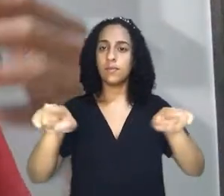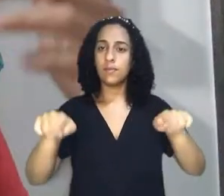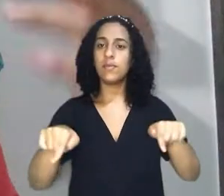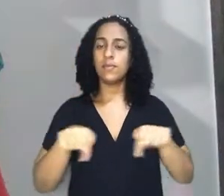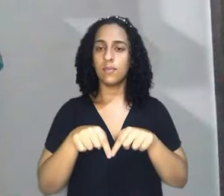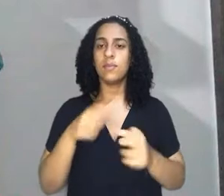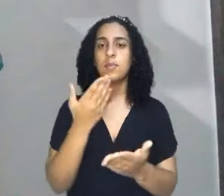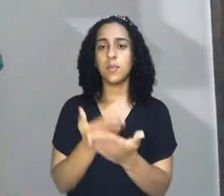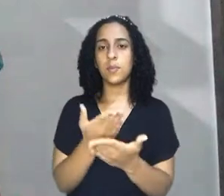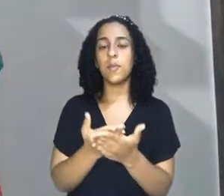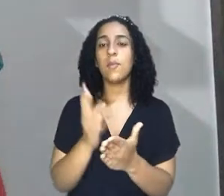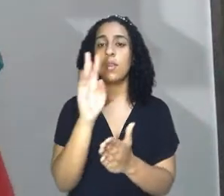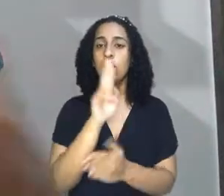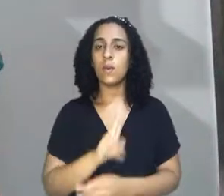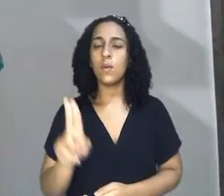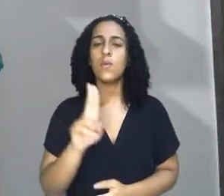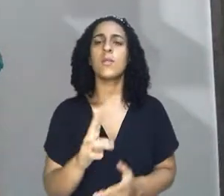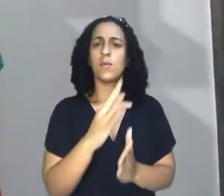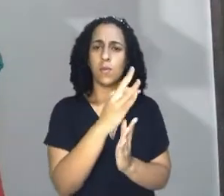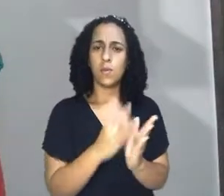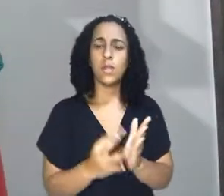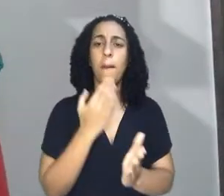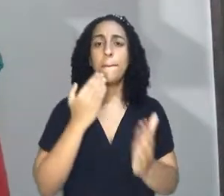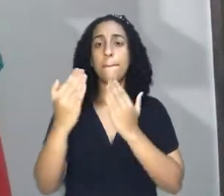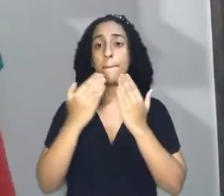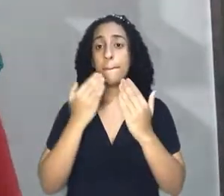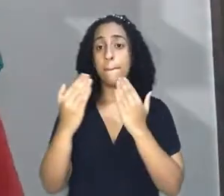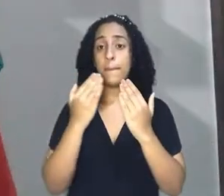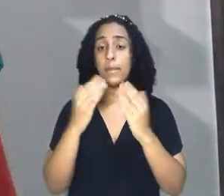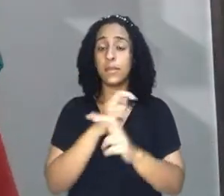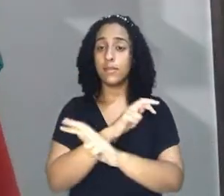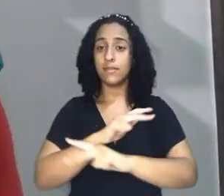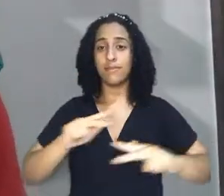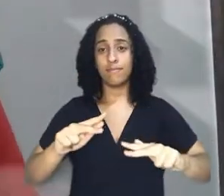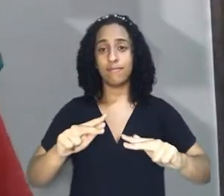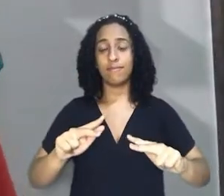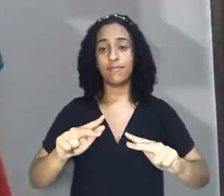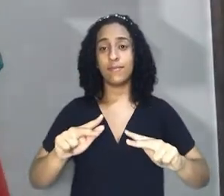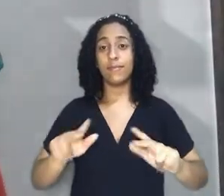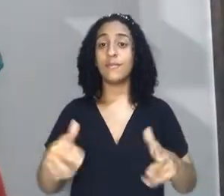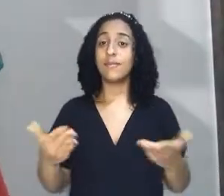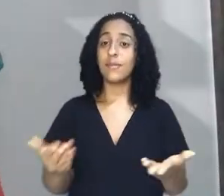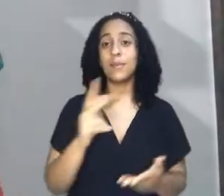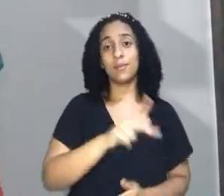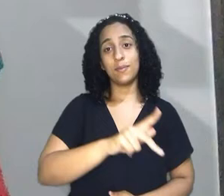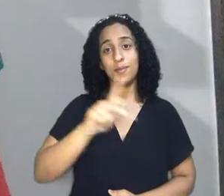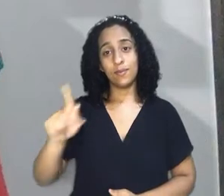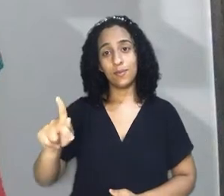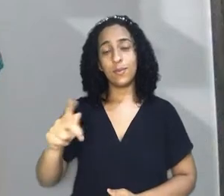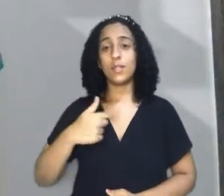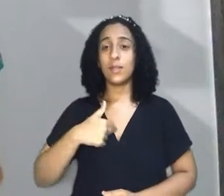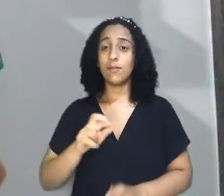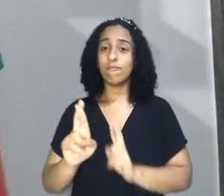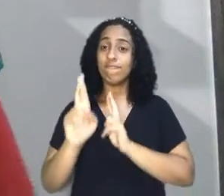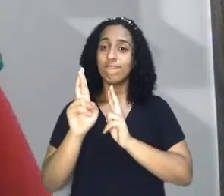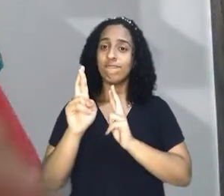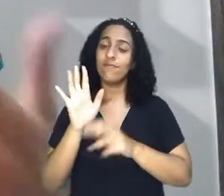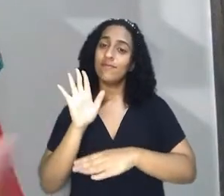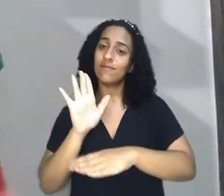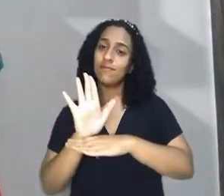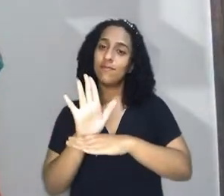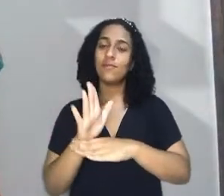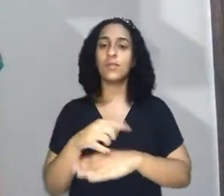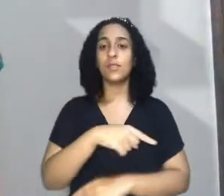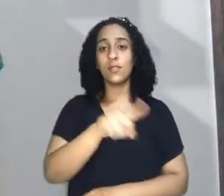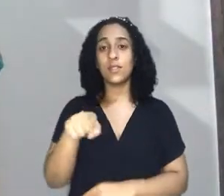para base de debate sobre o tema, entre outras possibilidades. Bem, professoras e professores, espero ter contribuído um pouco para